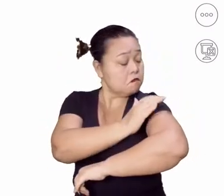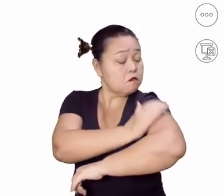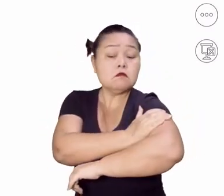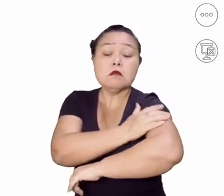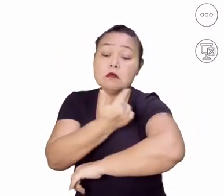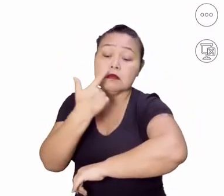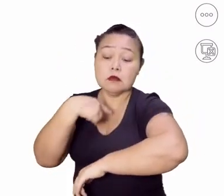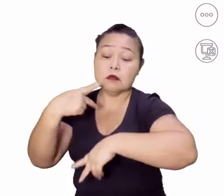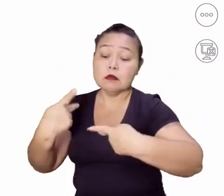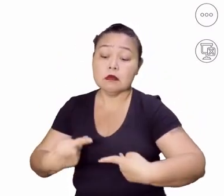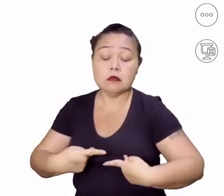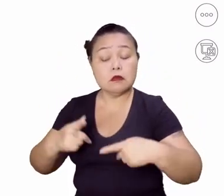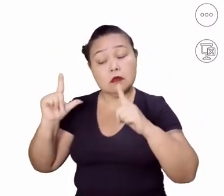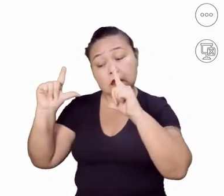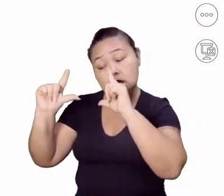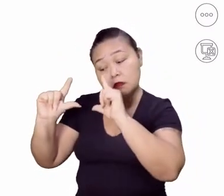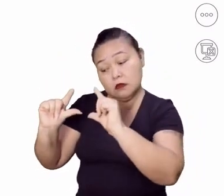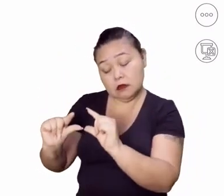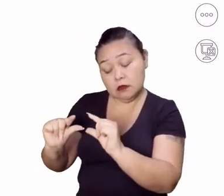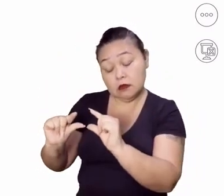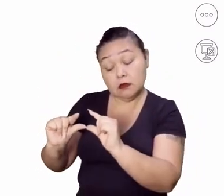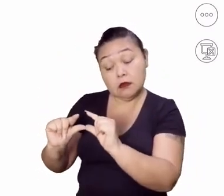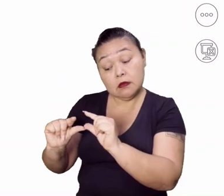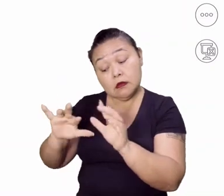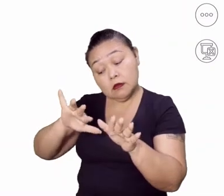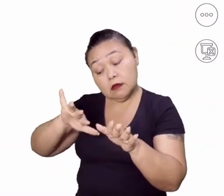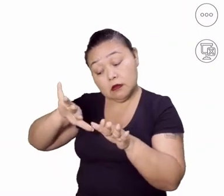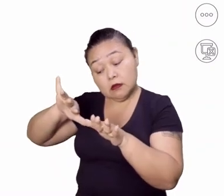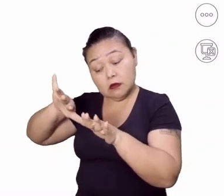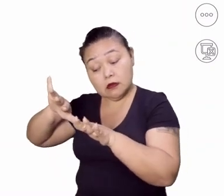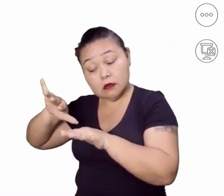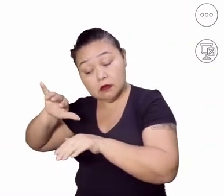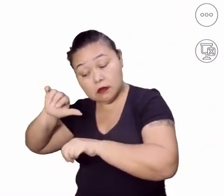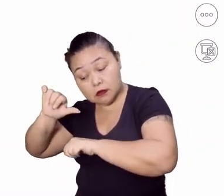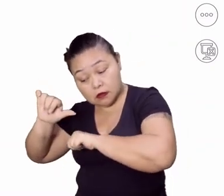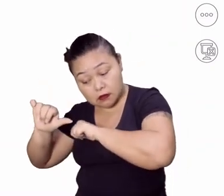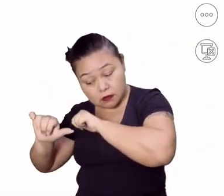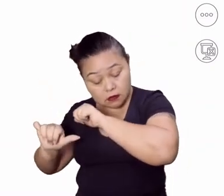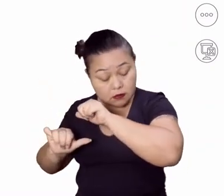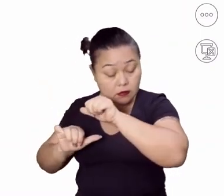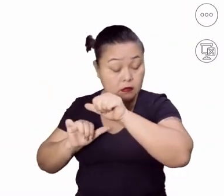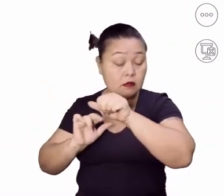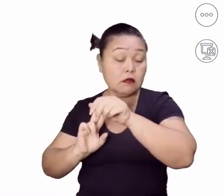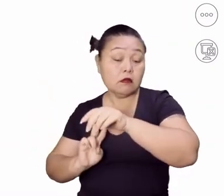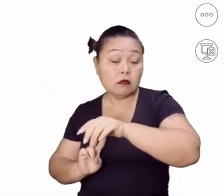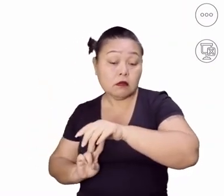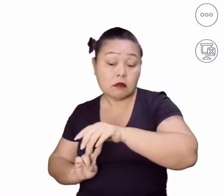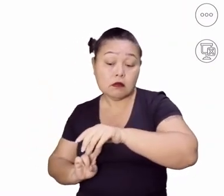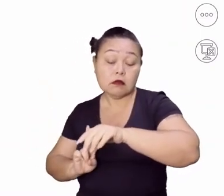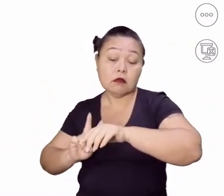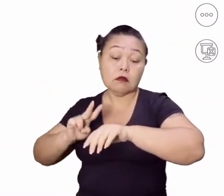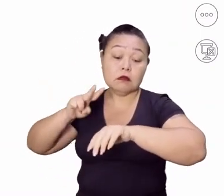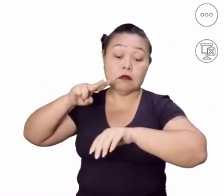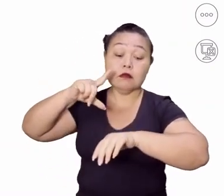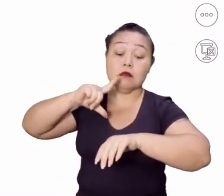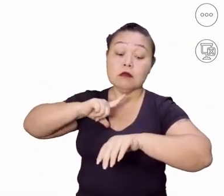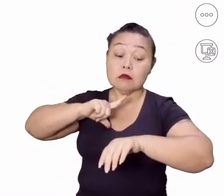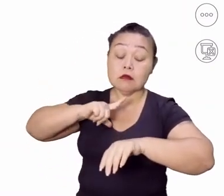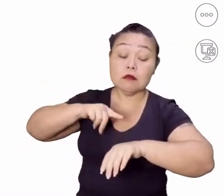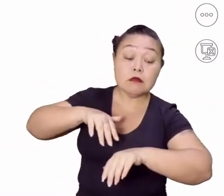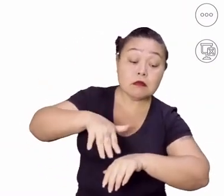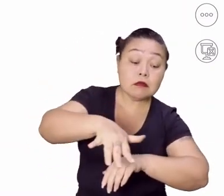vai diminuindo, né? E vai aumentando a presença da tecnologia